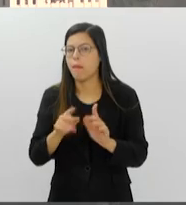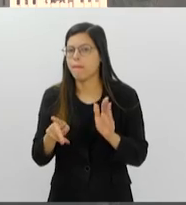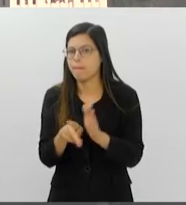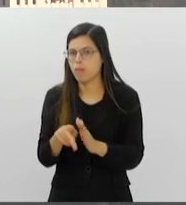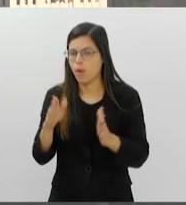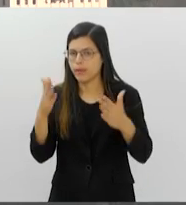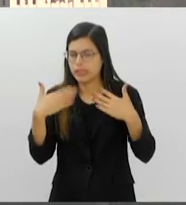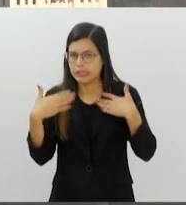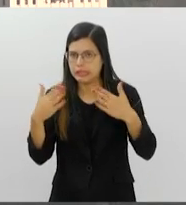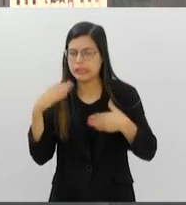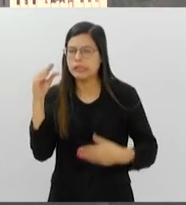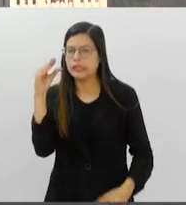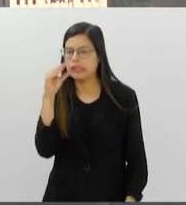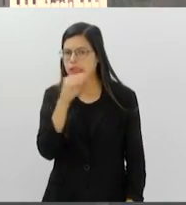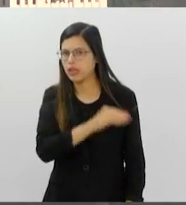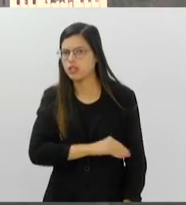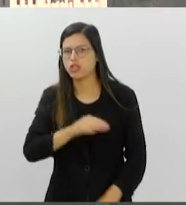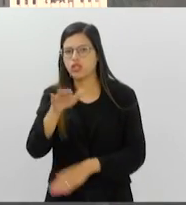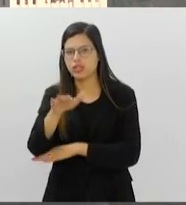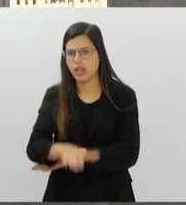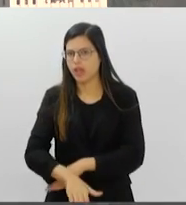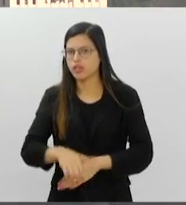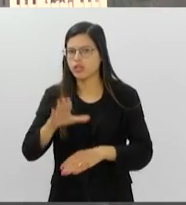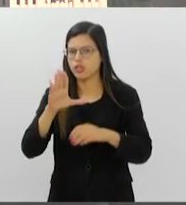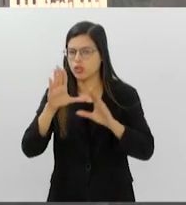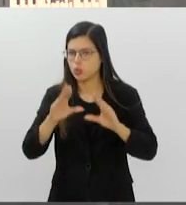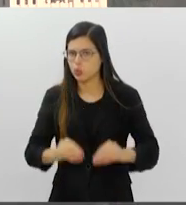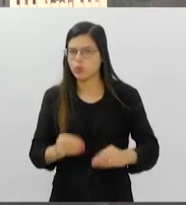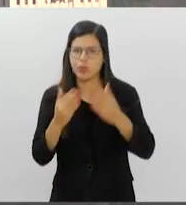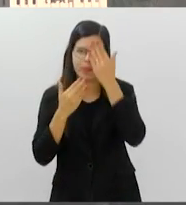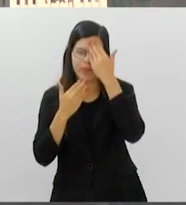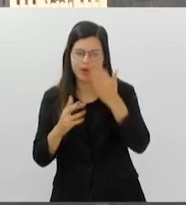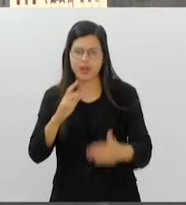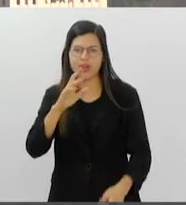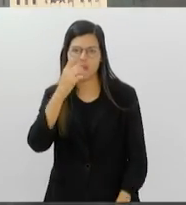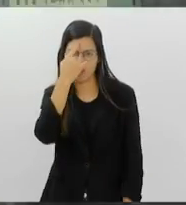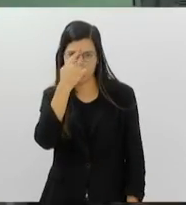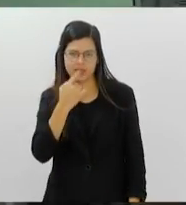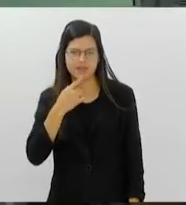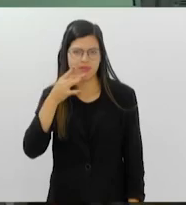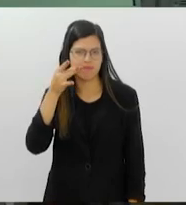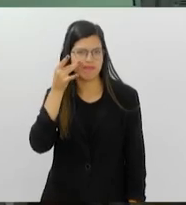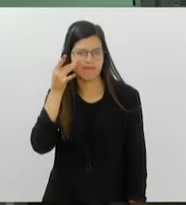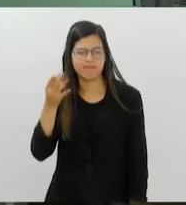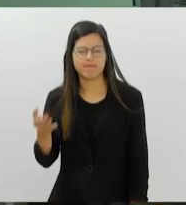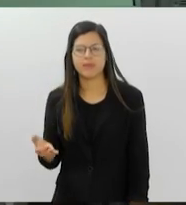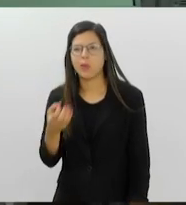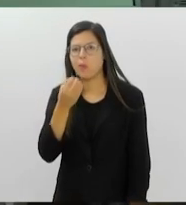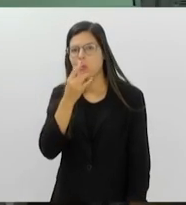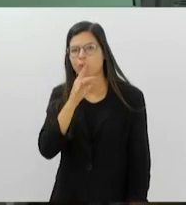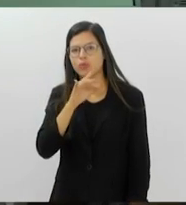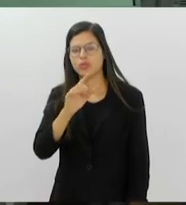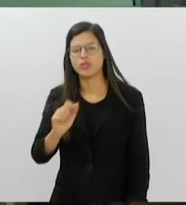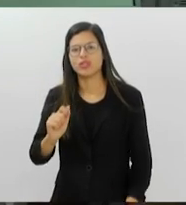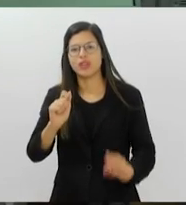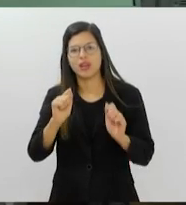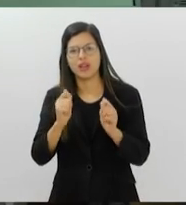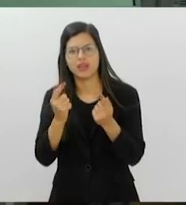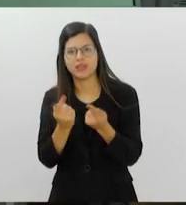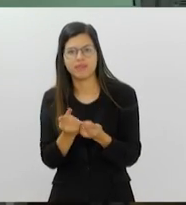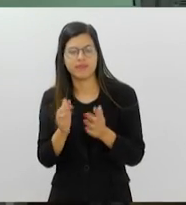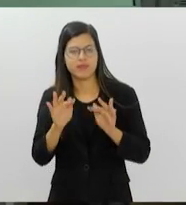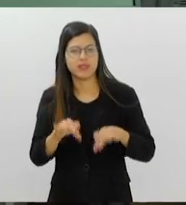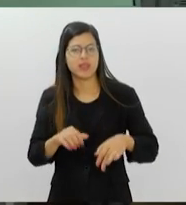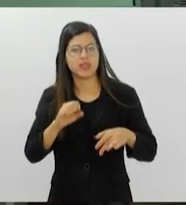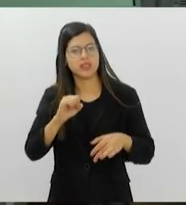fazer bastante calor durante a tarde e a noite. Obrigado, Rodrigo Melo, pelas imagens ao vivo. O Bom Dia Alerje termina aqui. Se você quiser